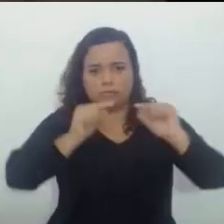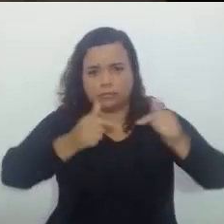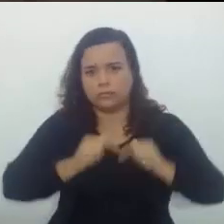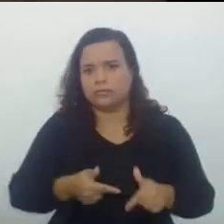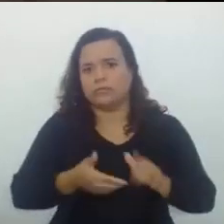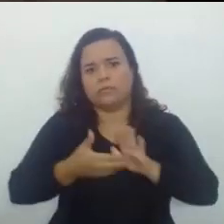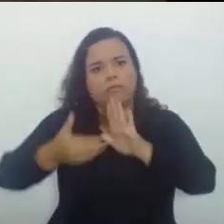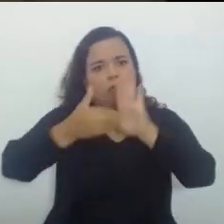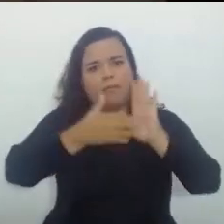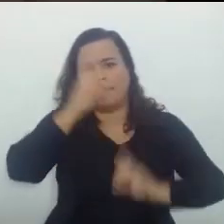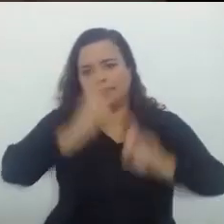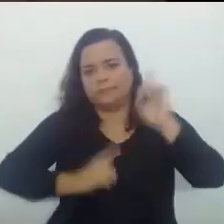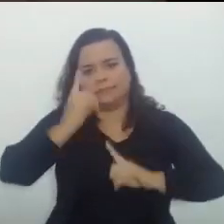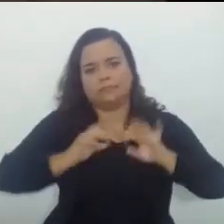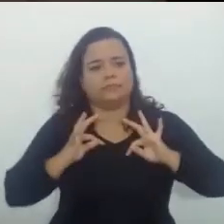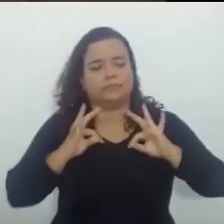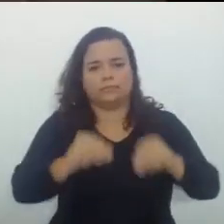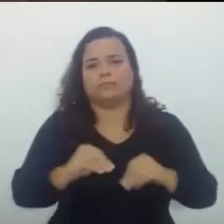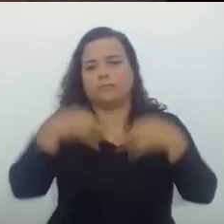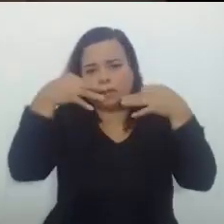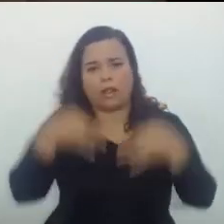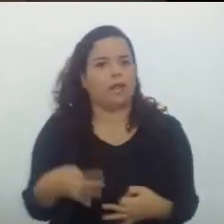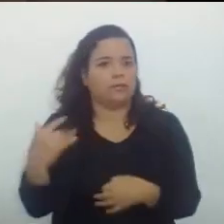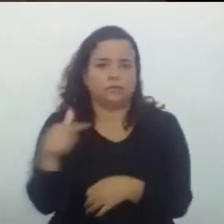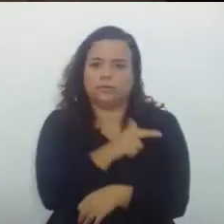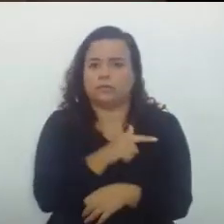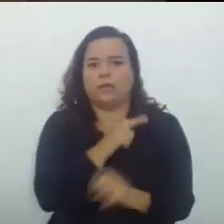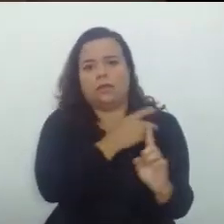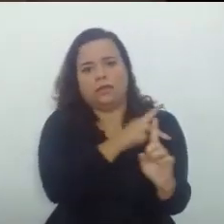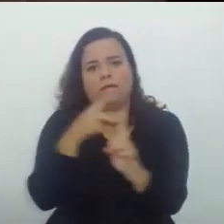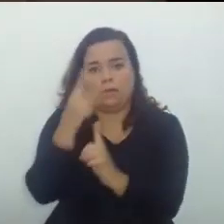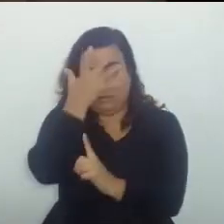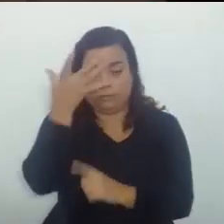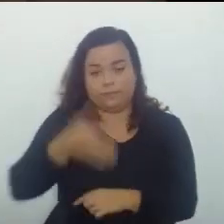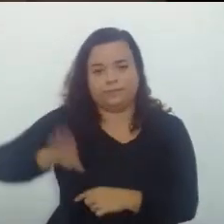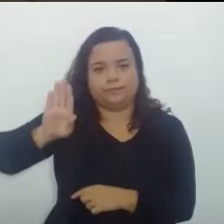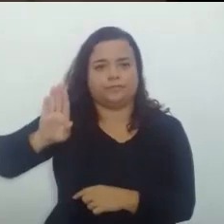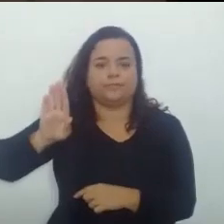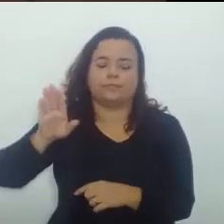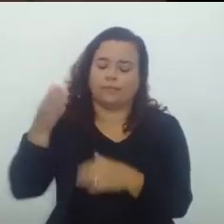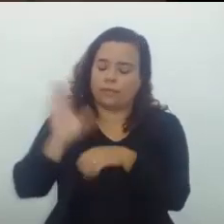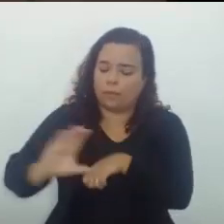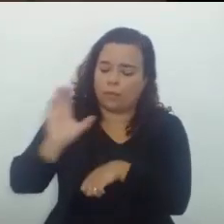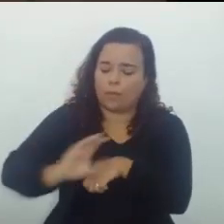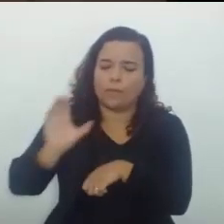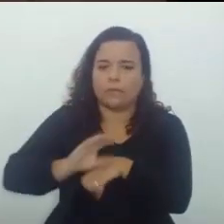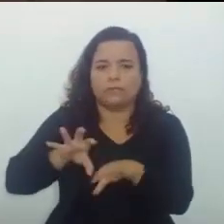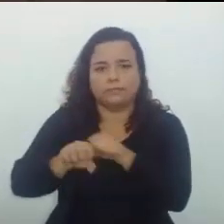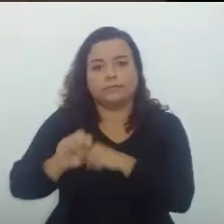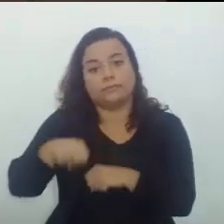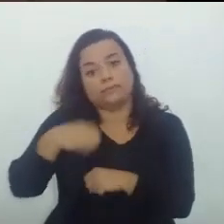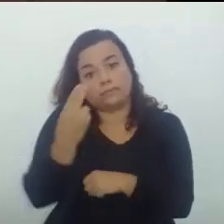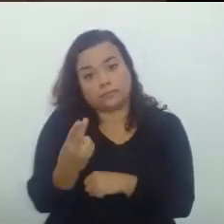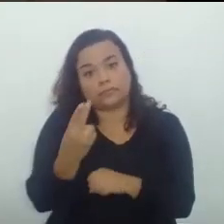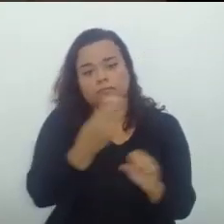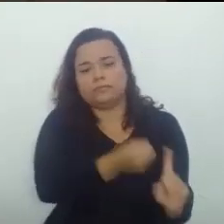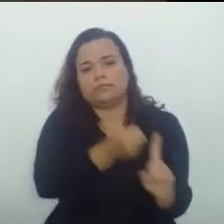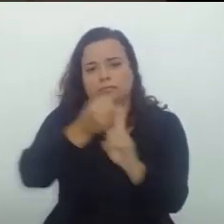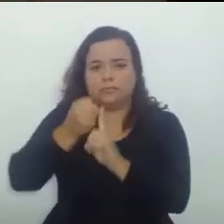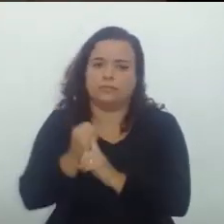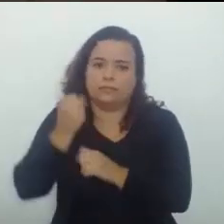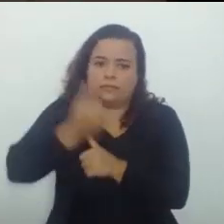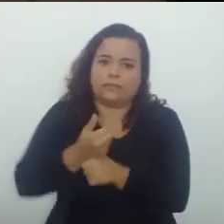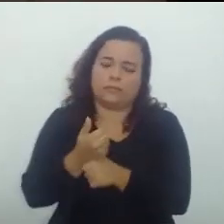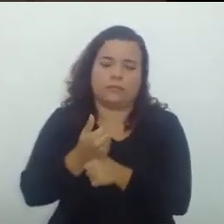direitos E não Garante A esses Candidados Que cursaram Ou que foram Nomeados Por força De eliminar